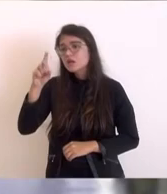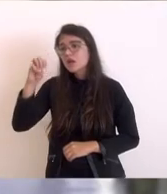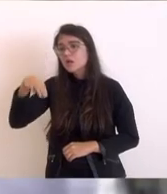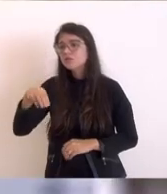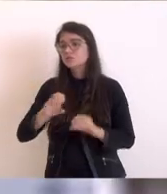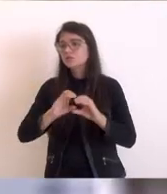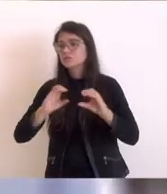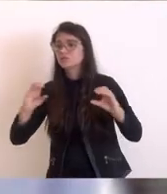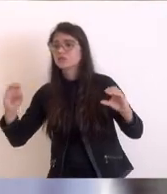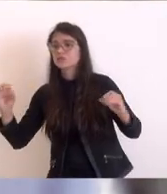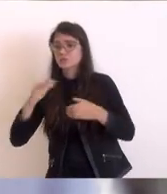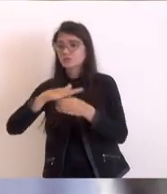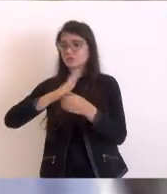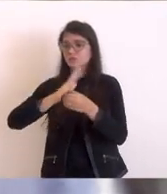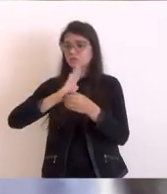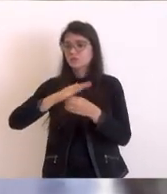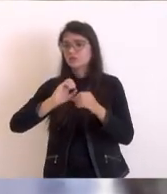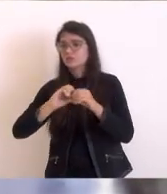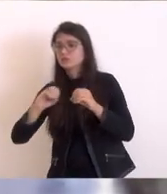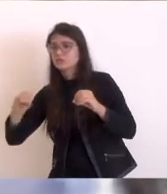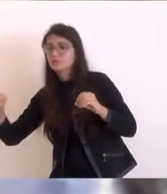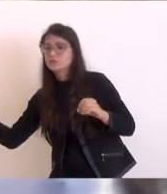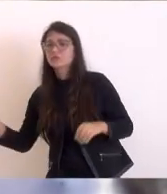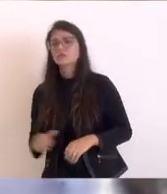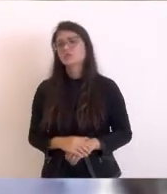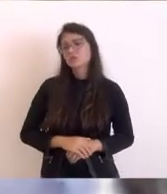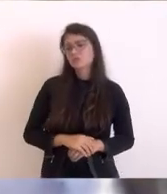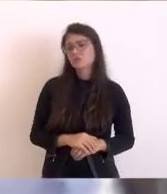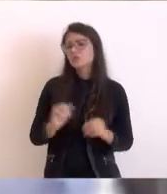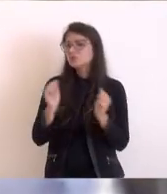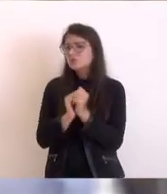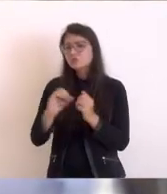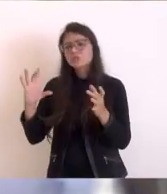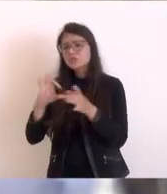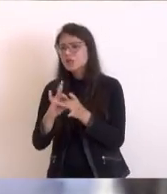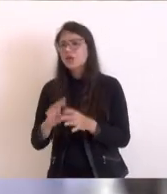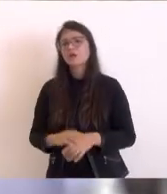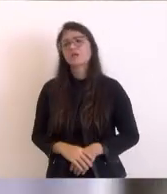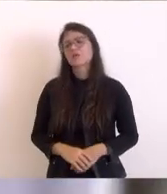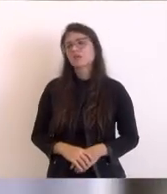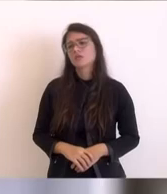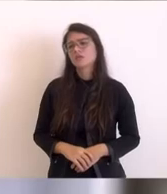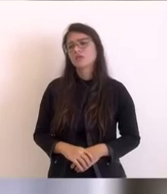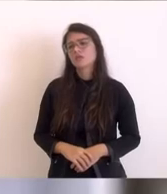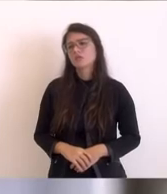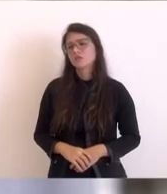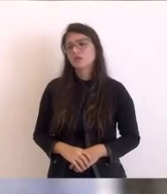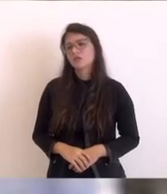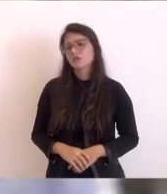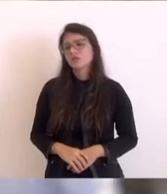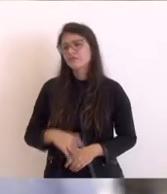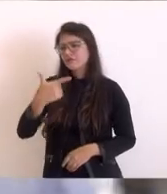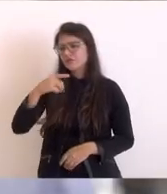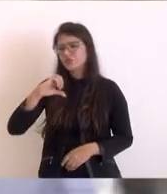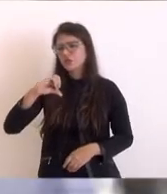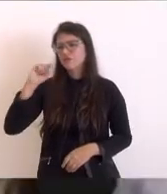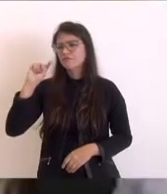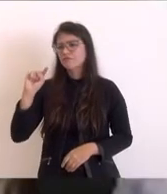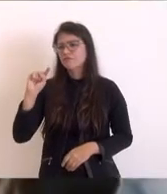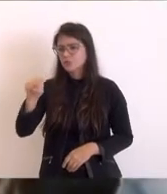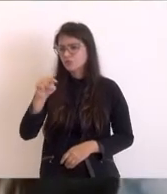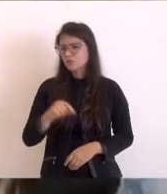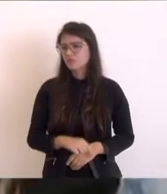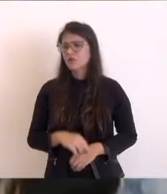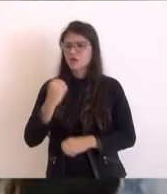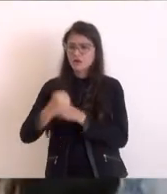através desse consórcio Litorâneo de Meio Ambiente de Saneamento. Nós pagamos acho que a 29 mil por ano, é um